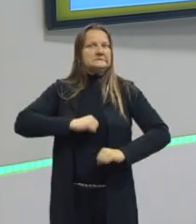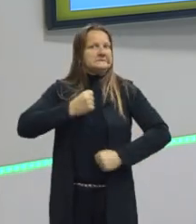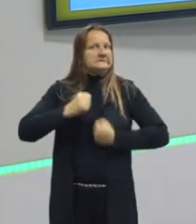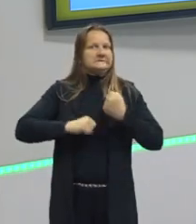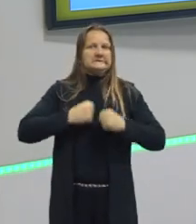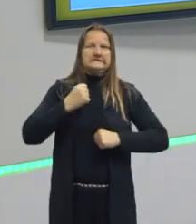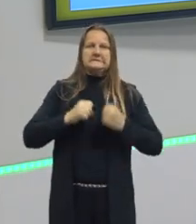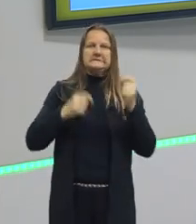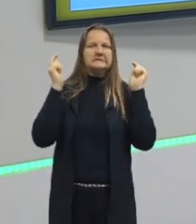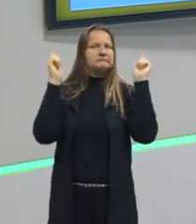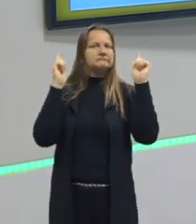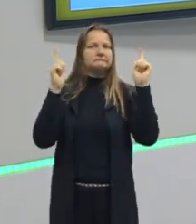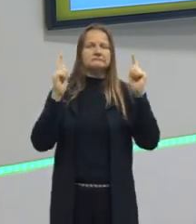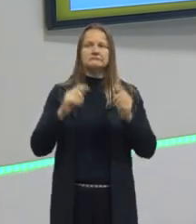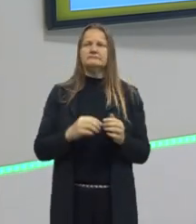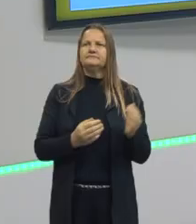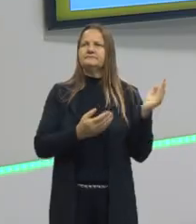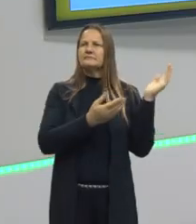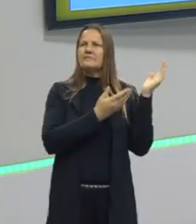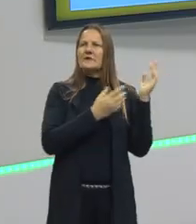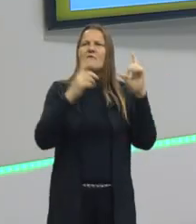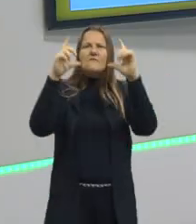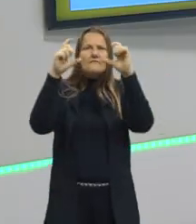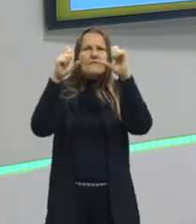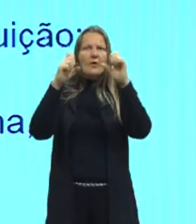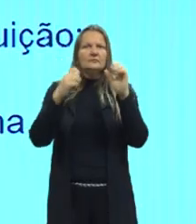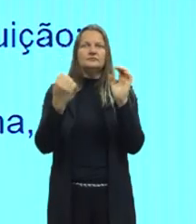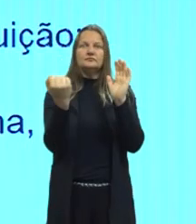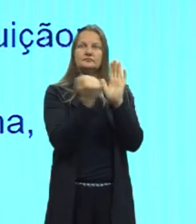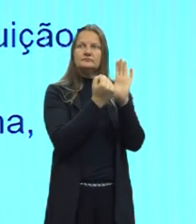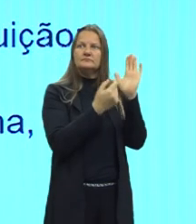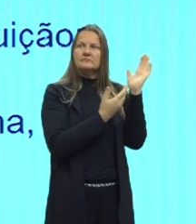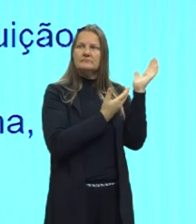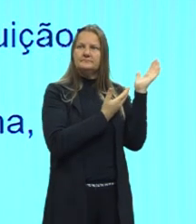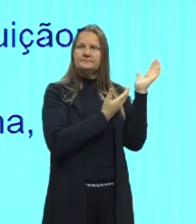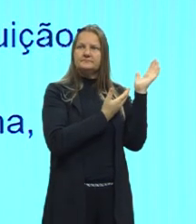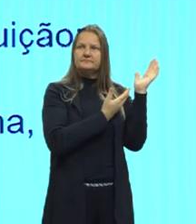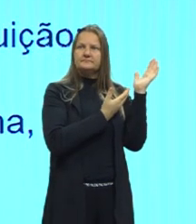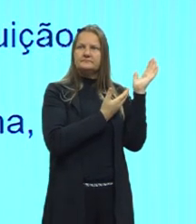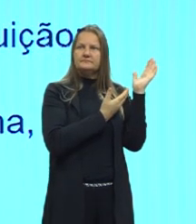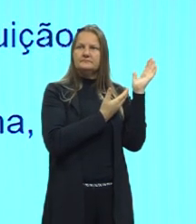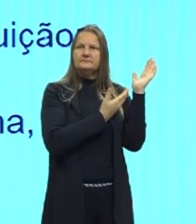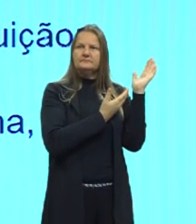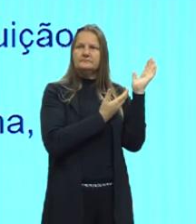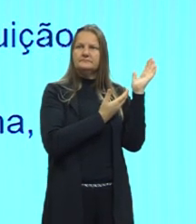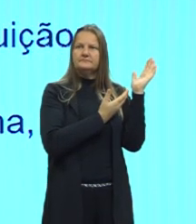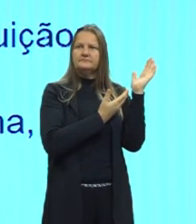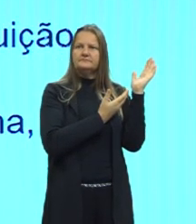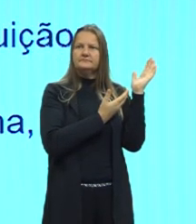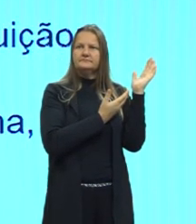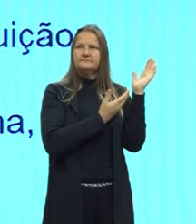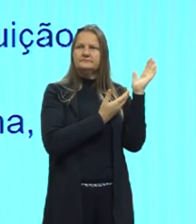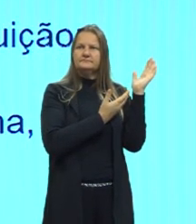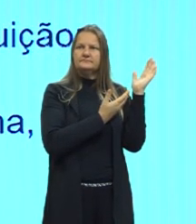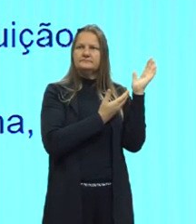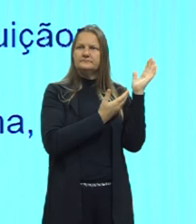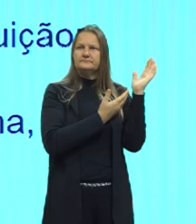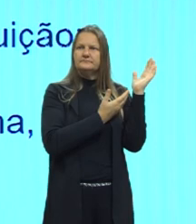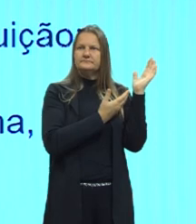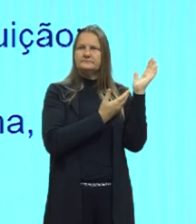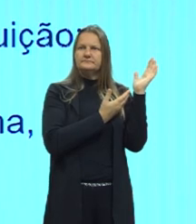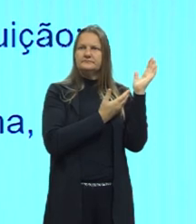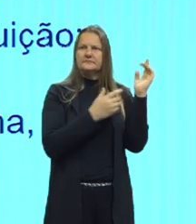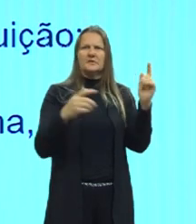trago algumas imagens pra vocês, uma imagem emblemática, né, que nós temos um manifestante com essa bandeira Mapuche, né, essa bandeira